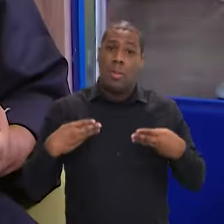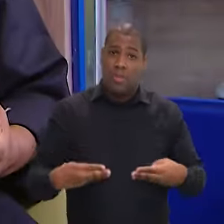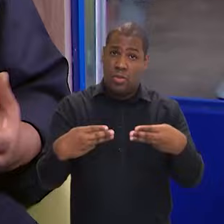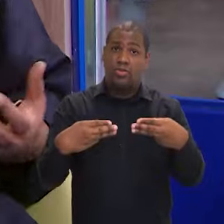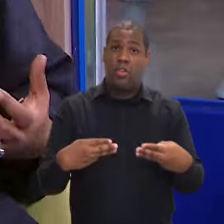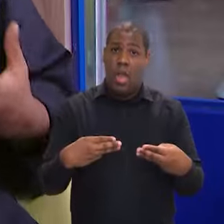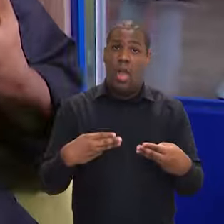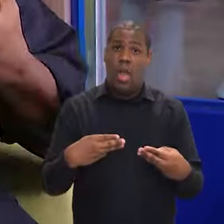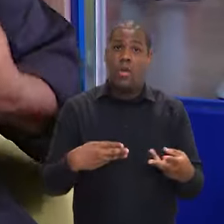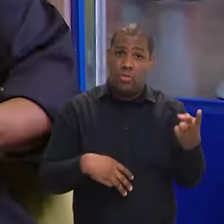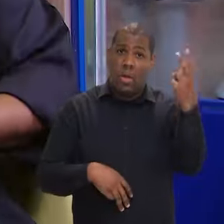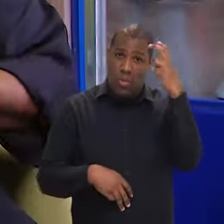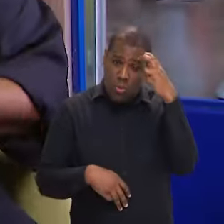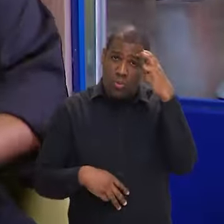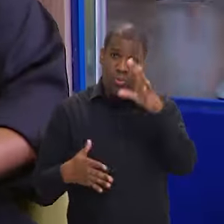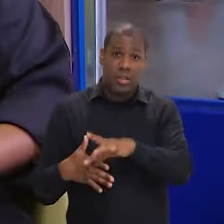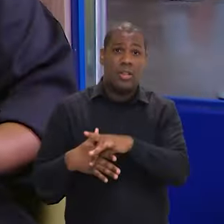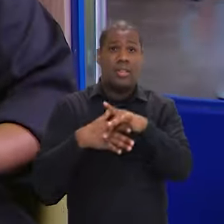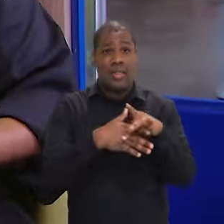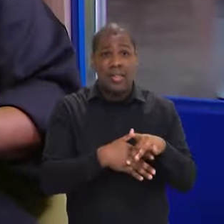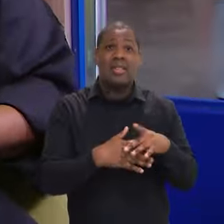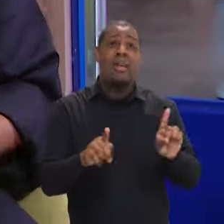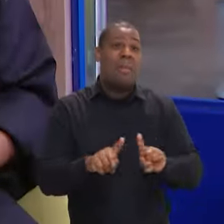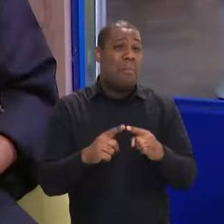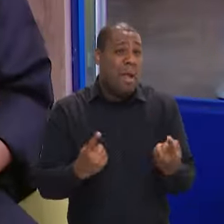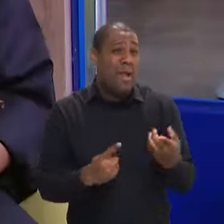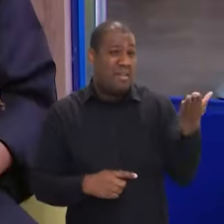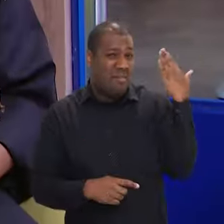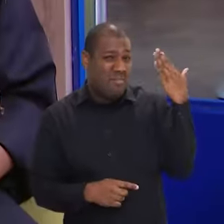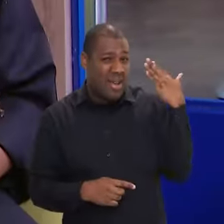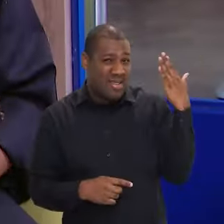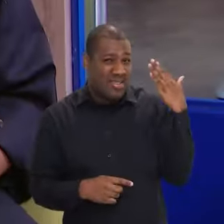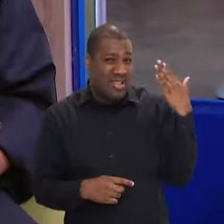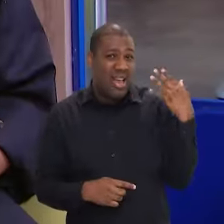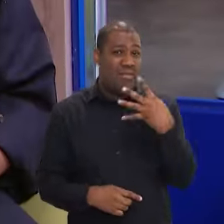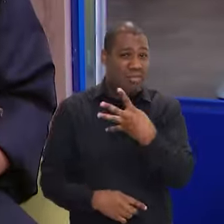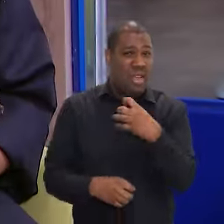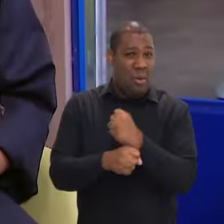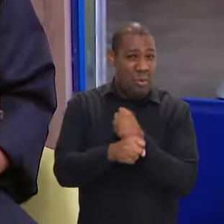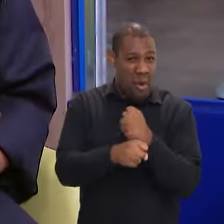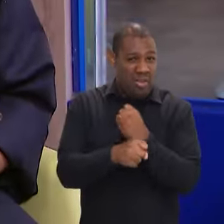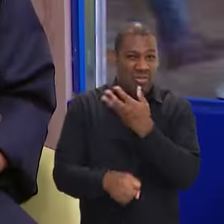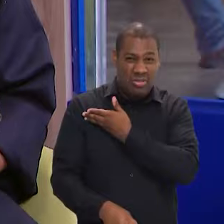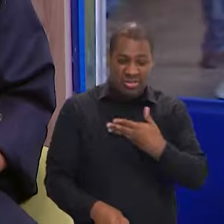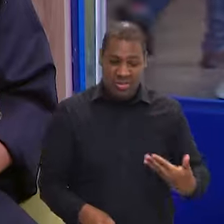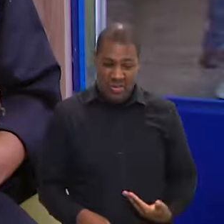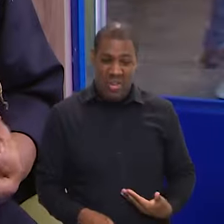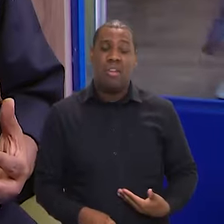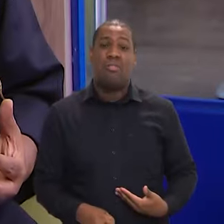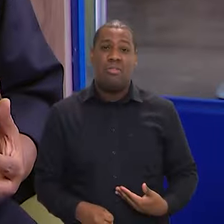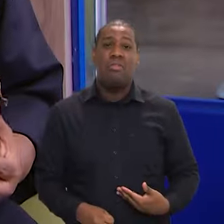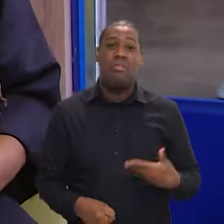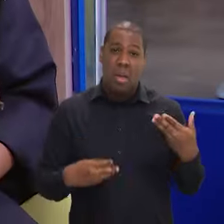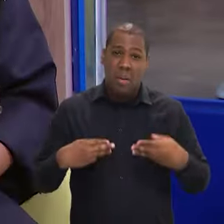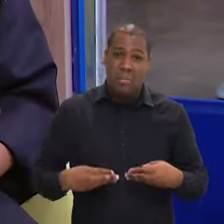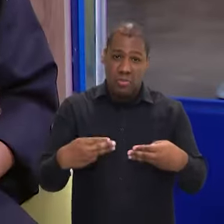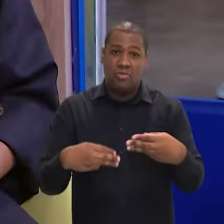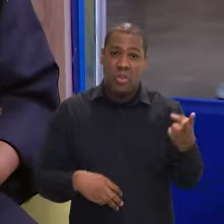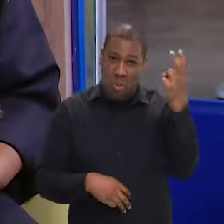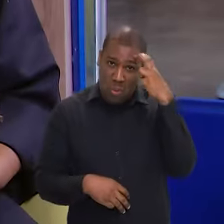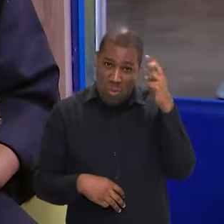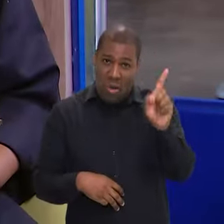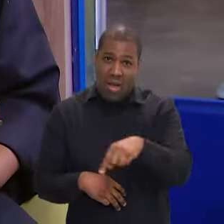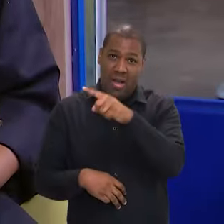Cultura. E todas essas ações foram desconstruídas. O nós encontramos lá nos deixou muito, assim, apreensivos até, né?